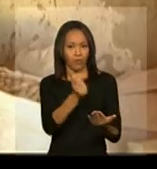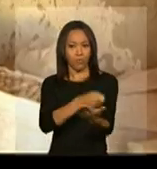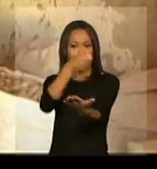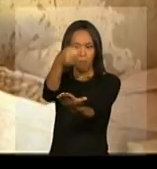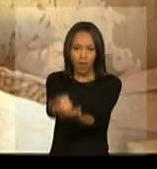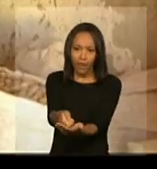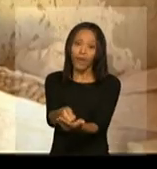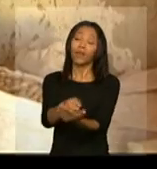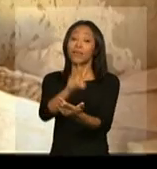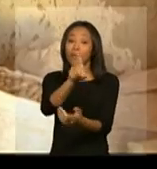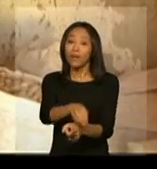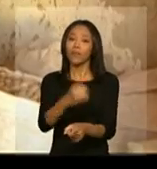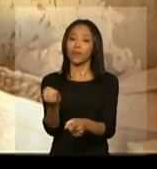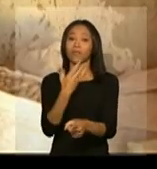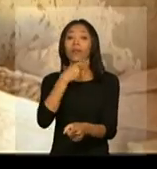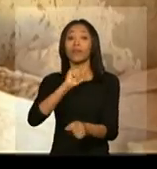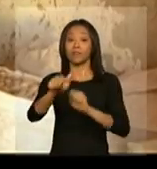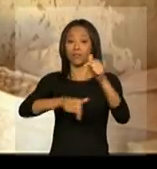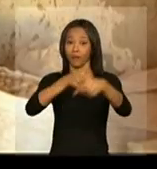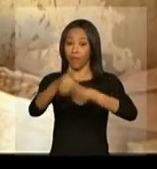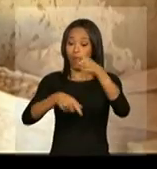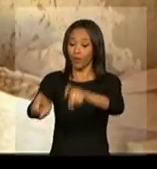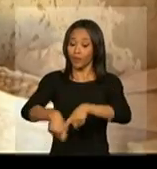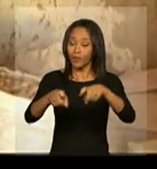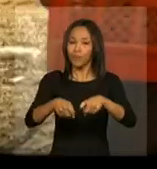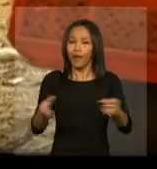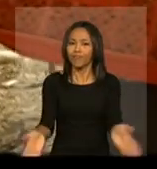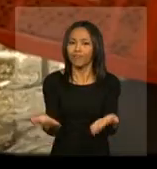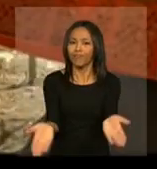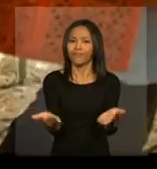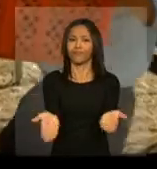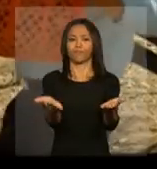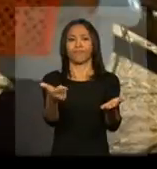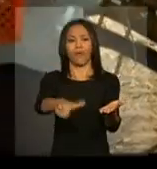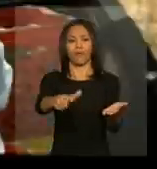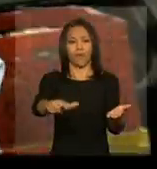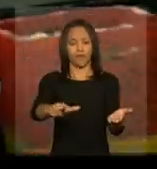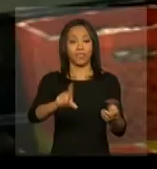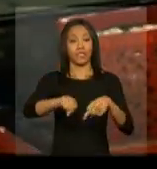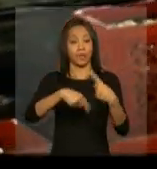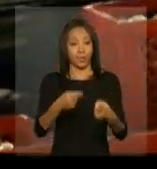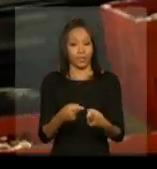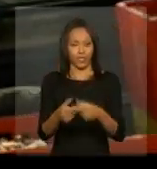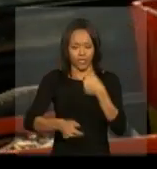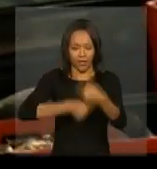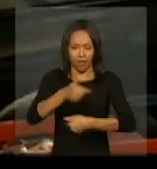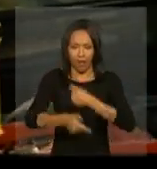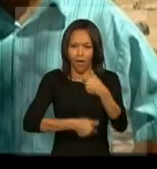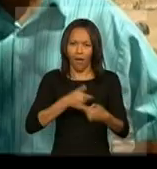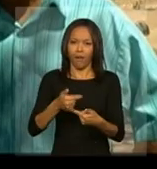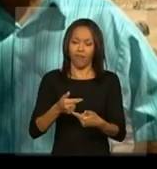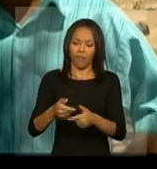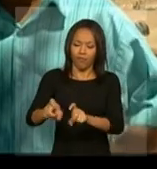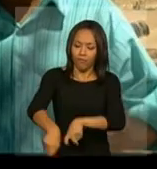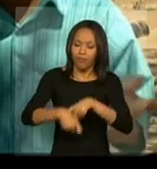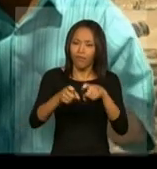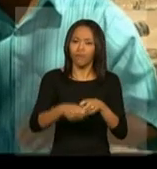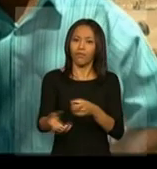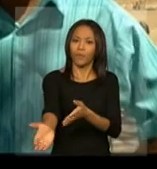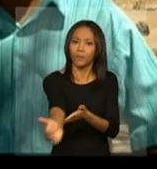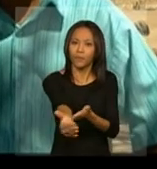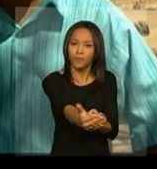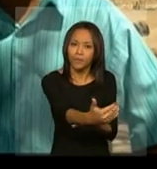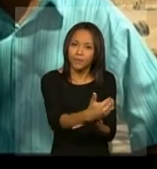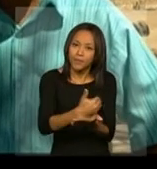isso é o importante, porque você levanta a autoestima do agricultor. A gente colhe e faz o marco de